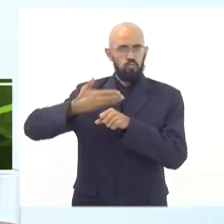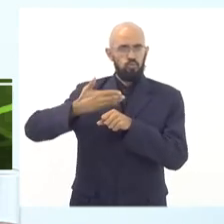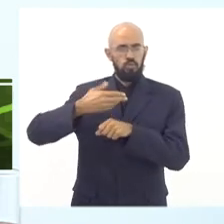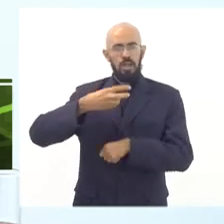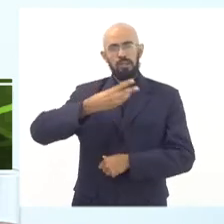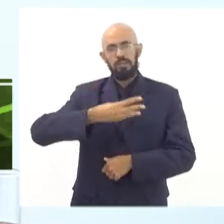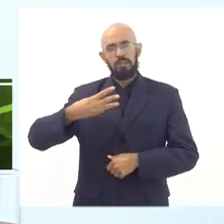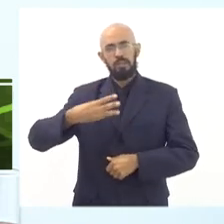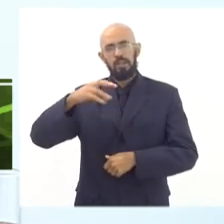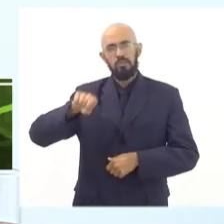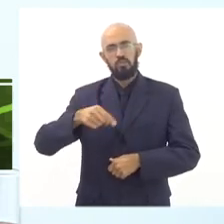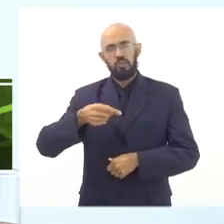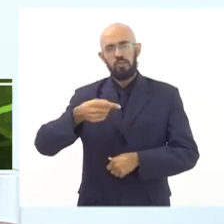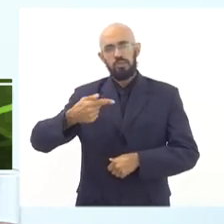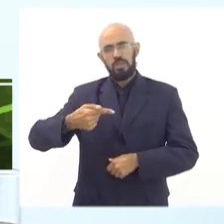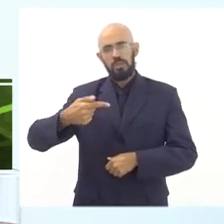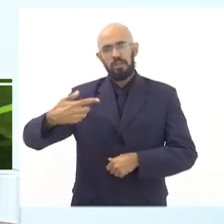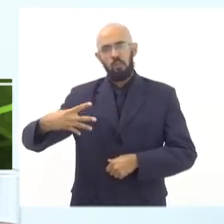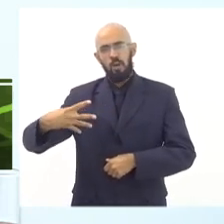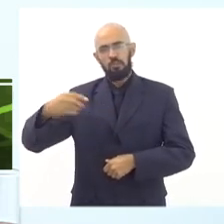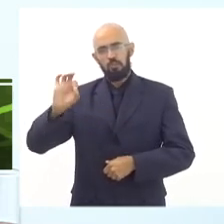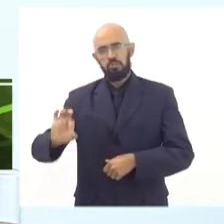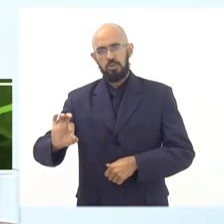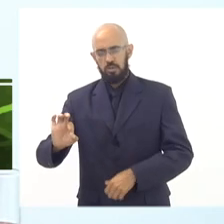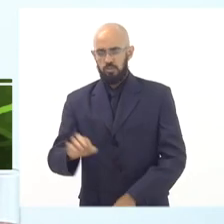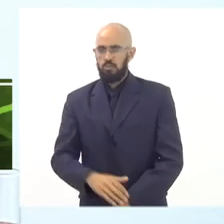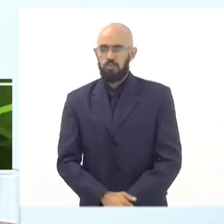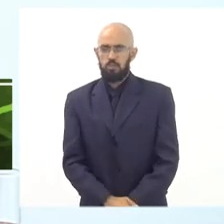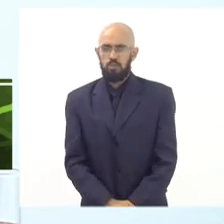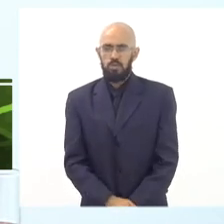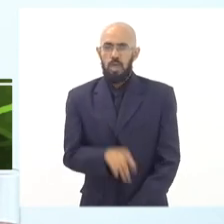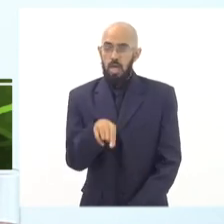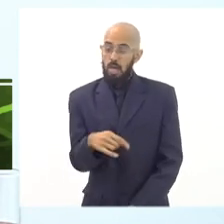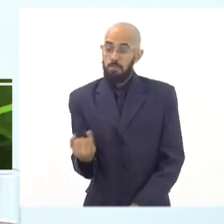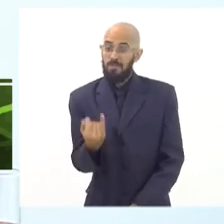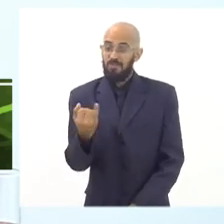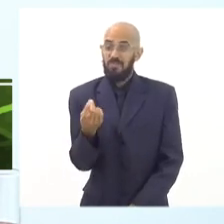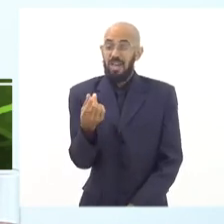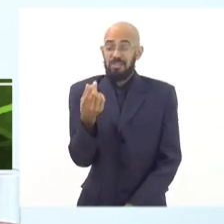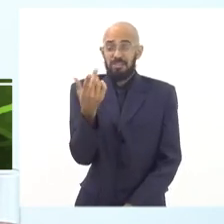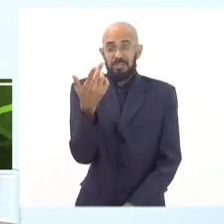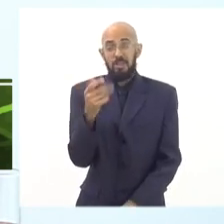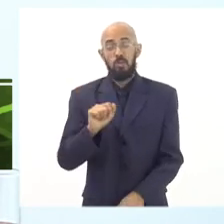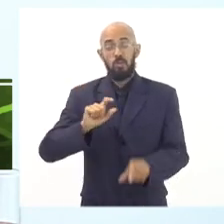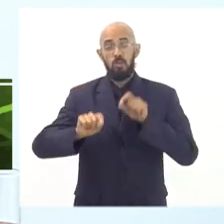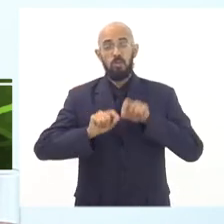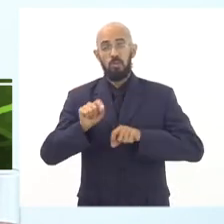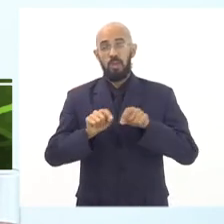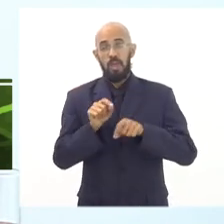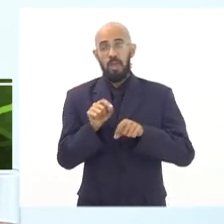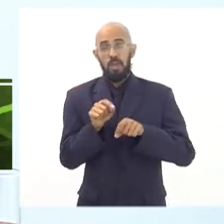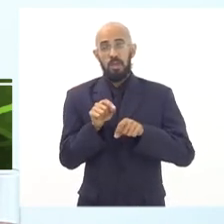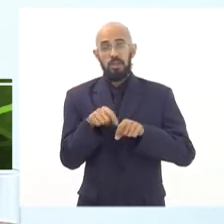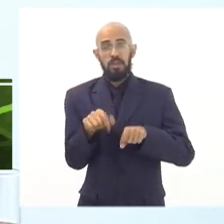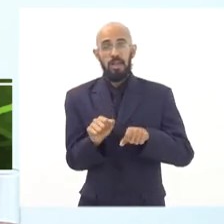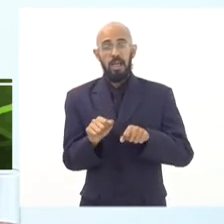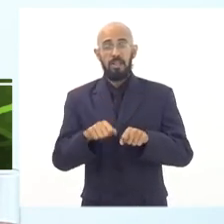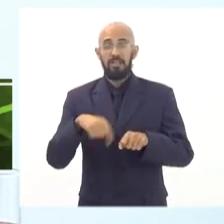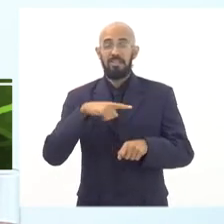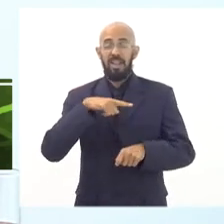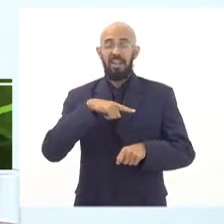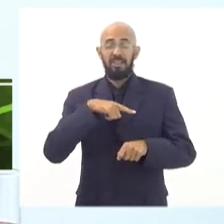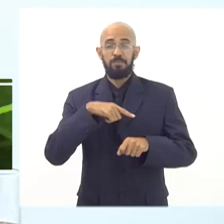33,74%. É uma inflação que, inclusive, chega a patamares